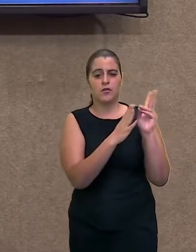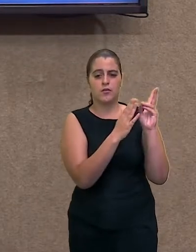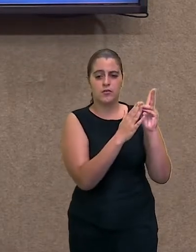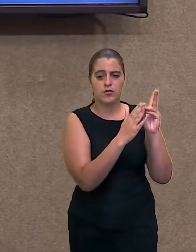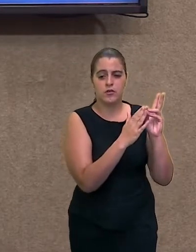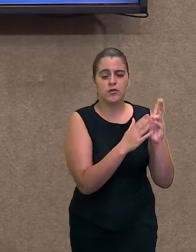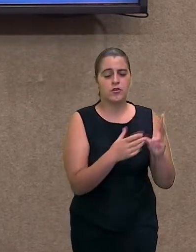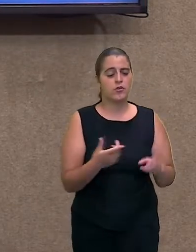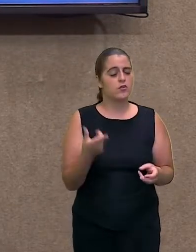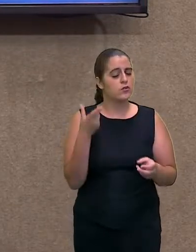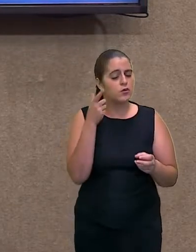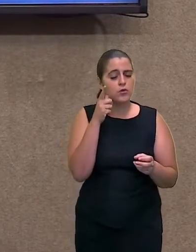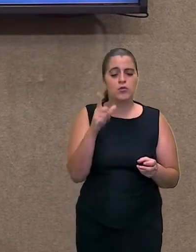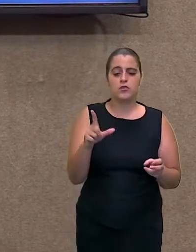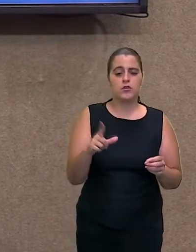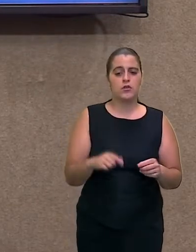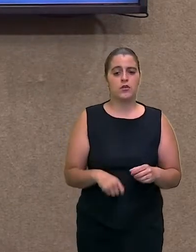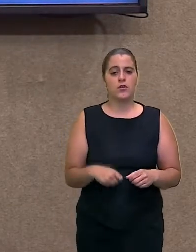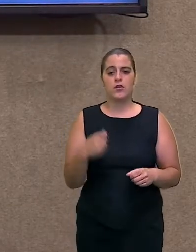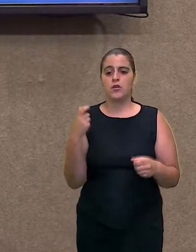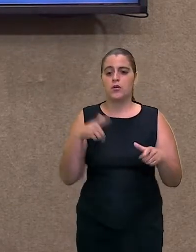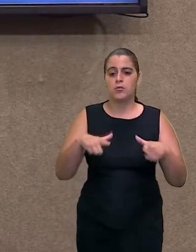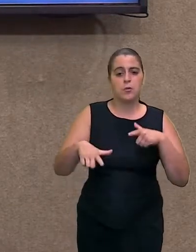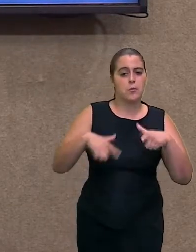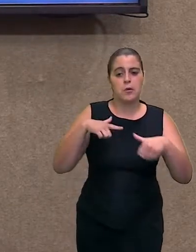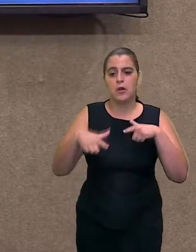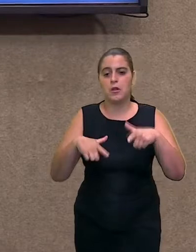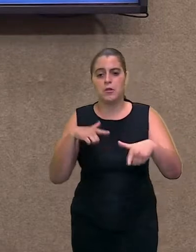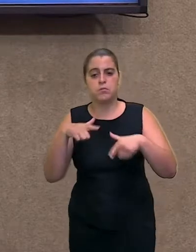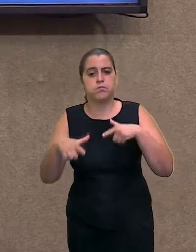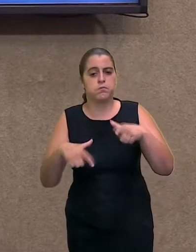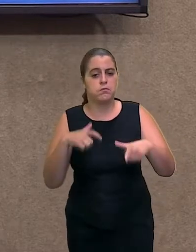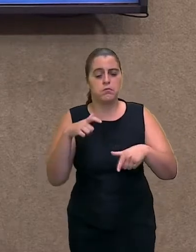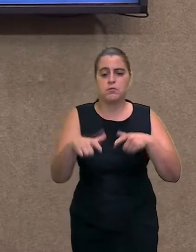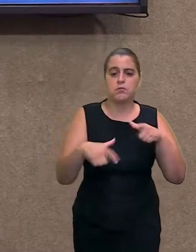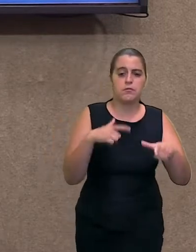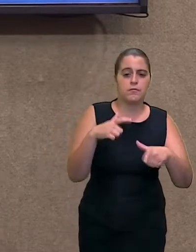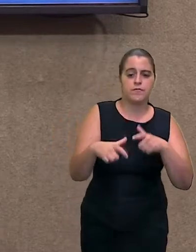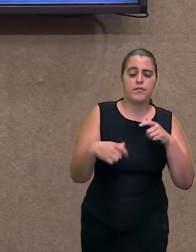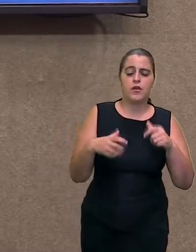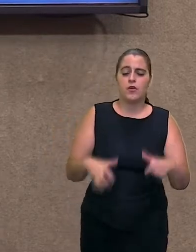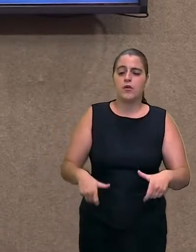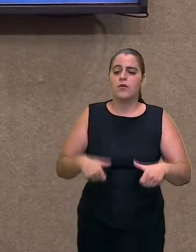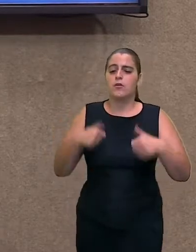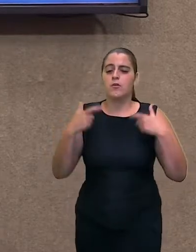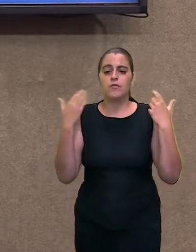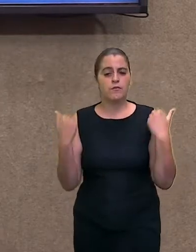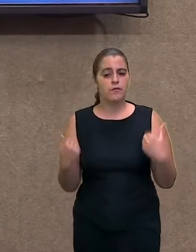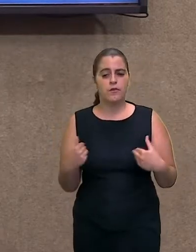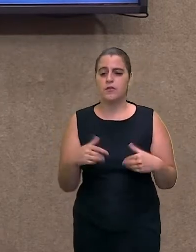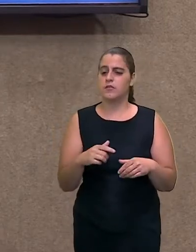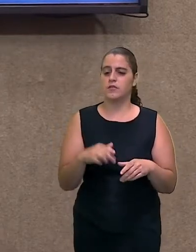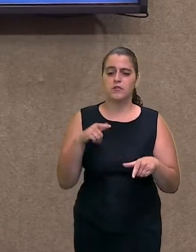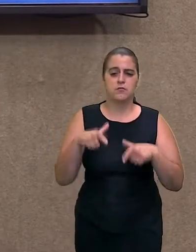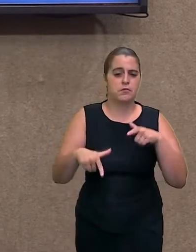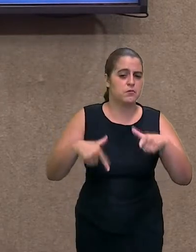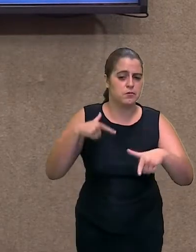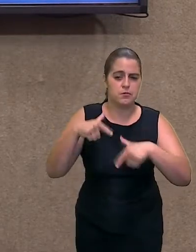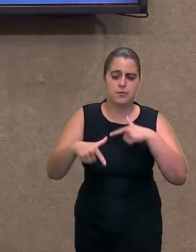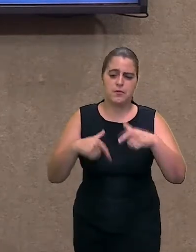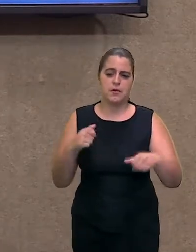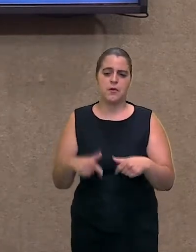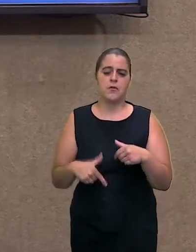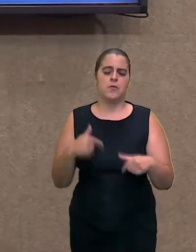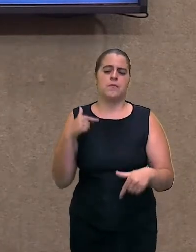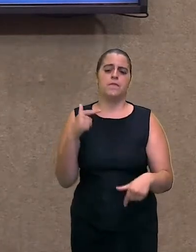Eles não aguentaram o trabalho escravo também, não. Eles não tinham força física pra isso. E ali